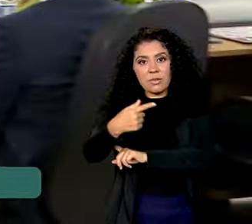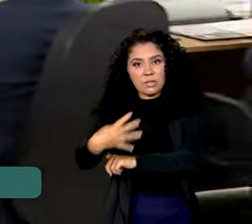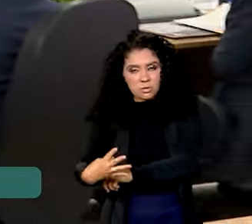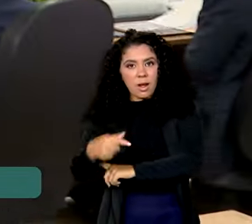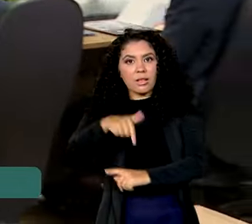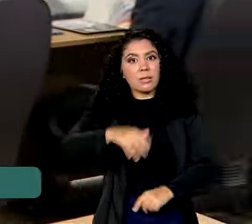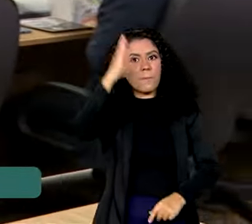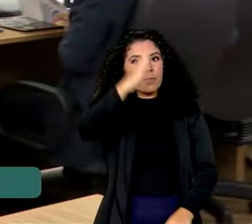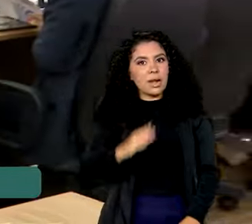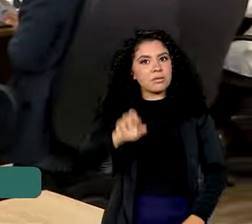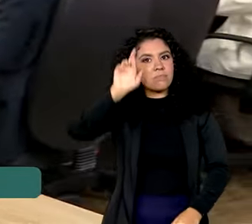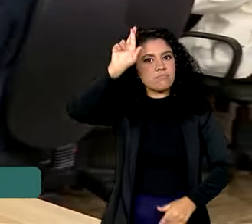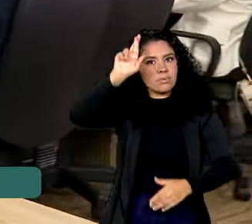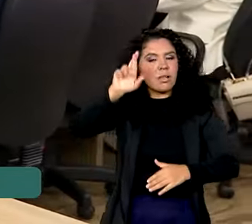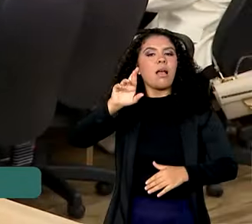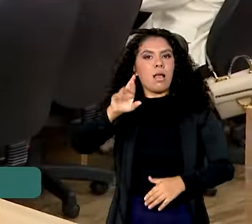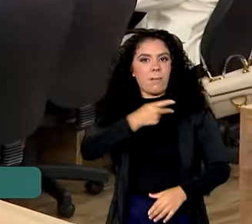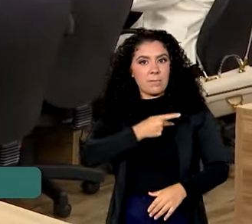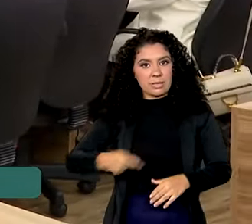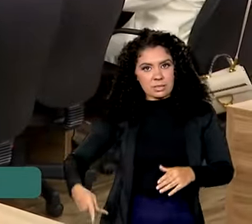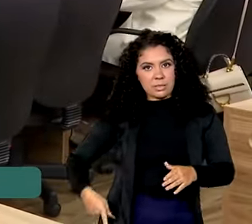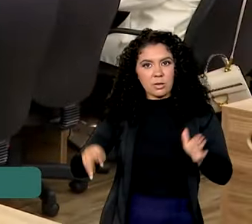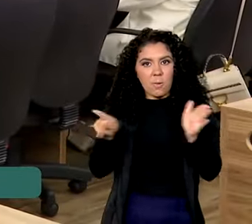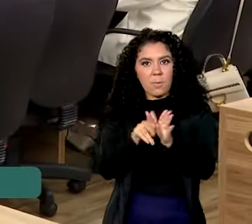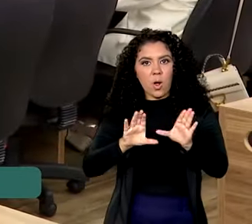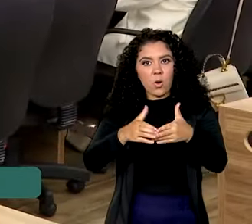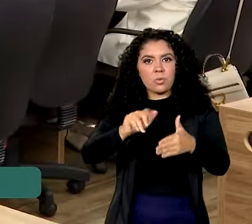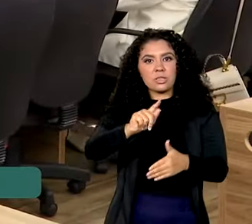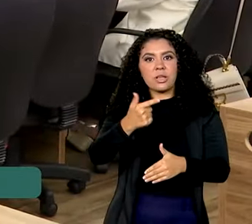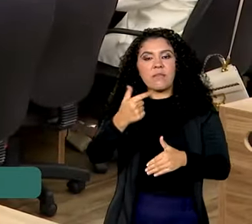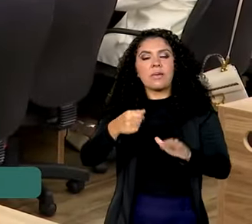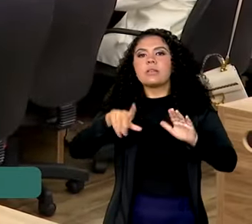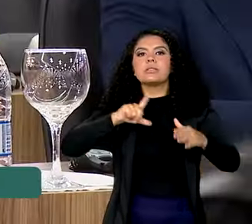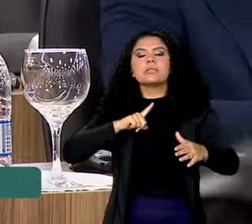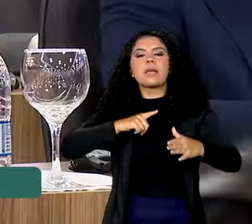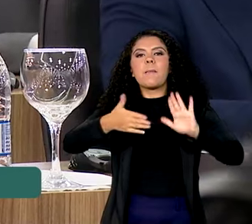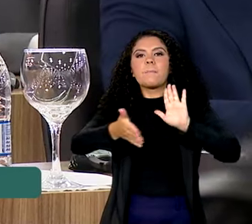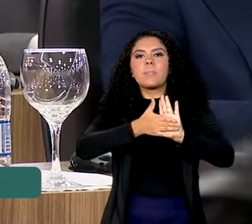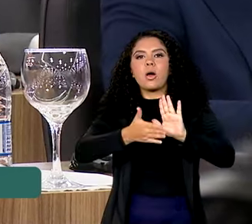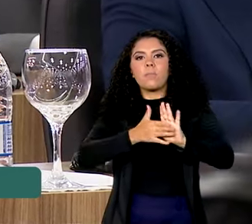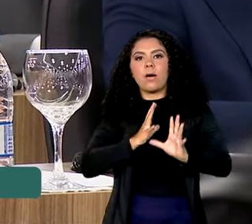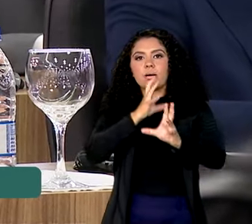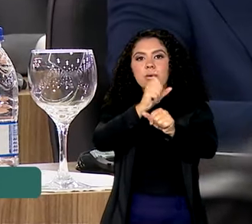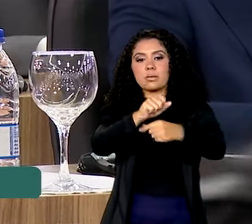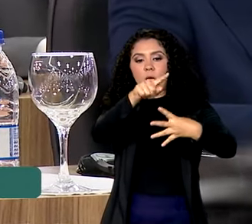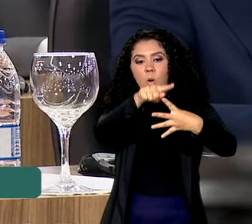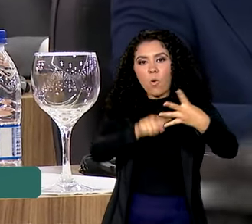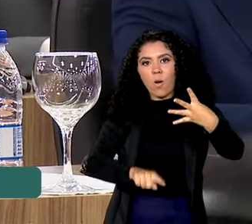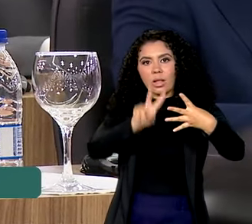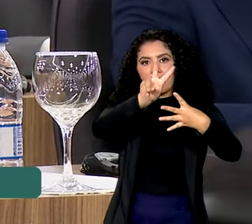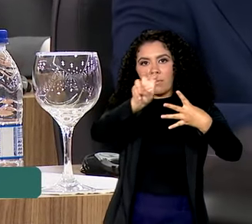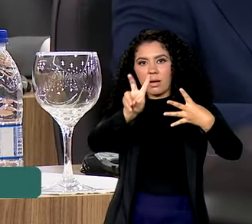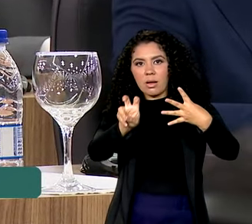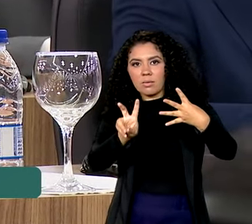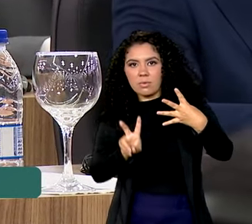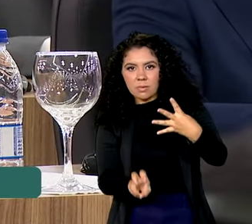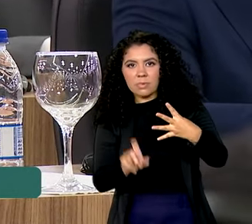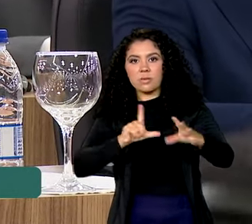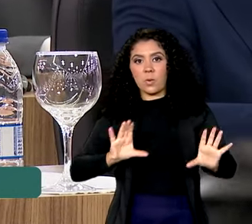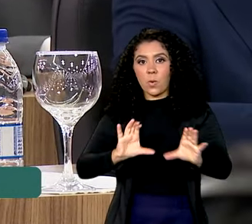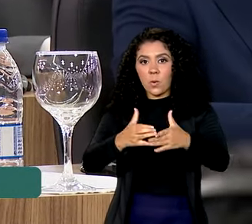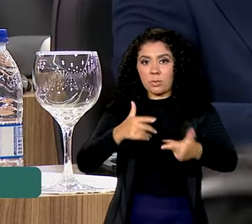presidente do G20, propôs quatro tópicos prioritários para a agenda do Grupo de Trabalho.